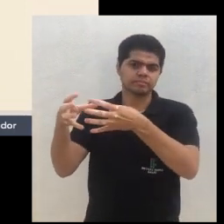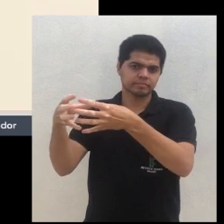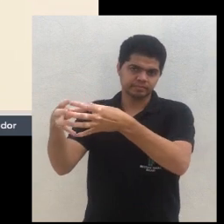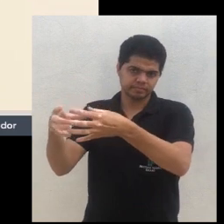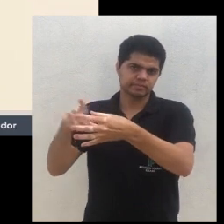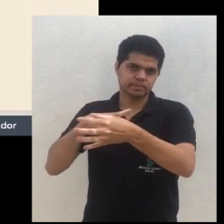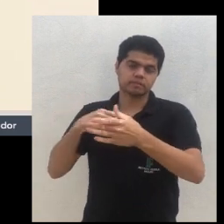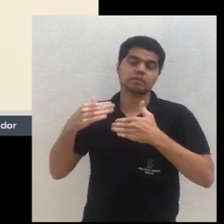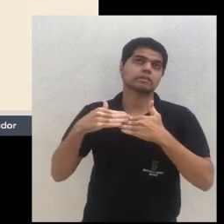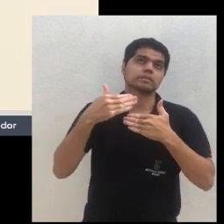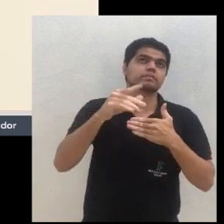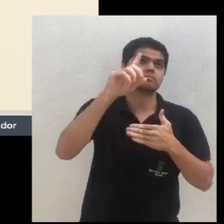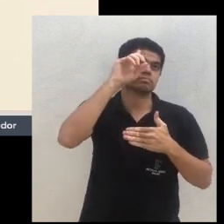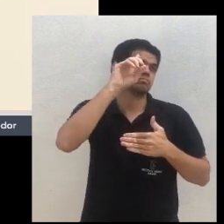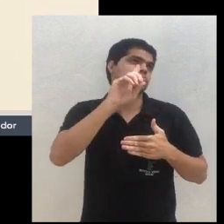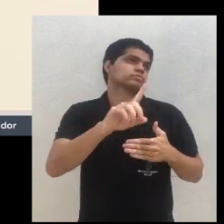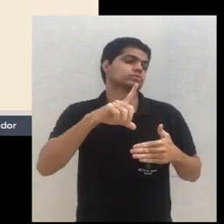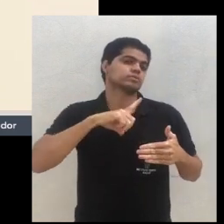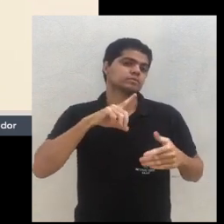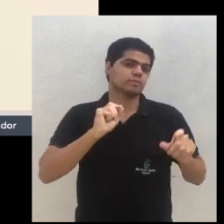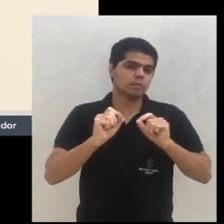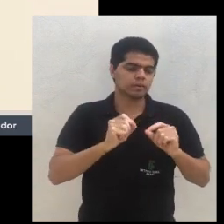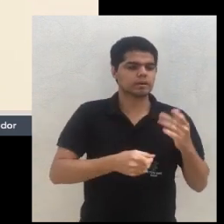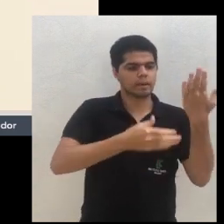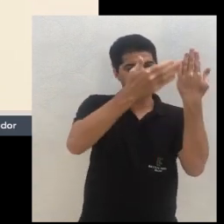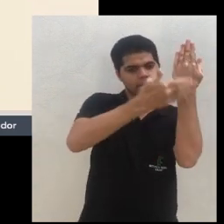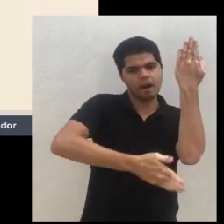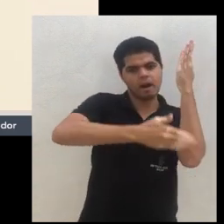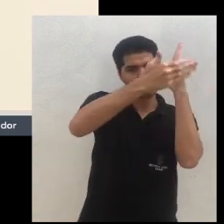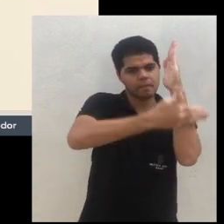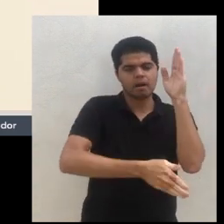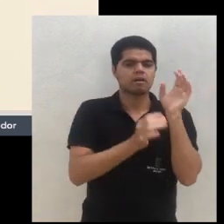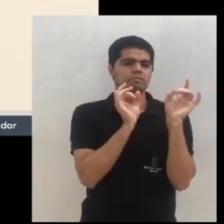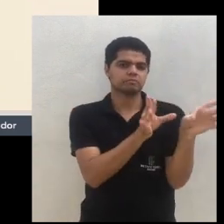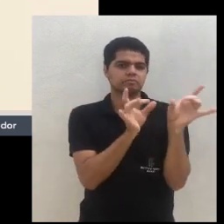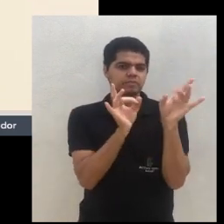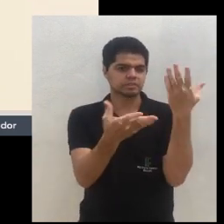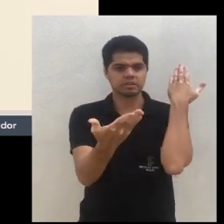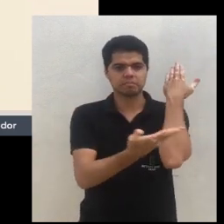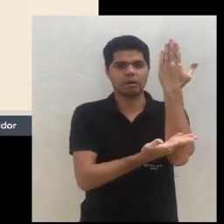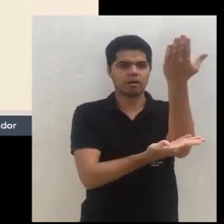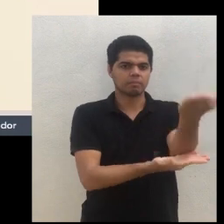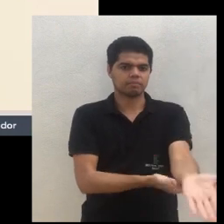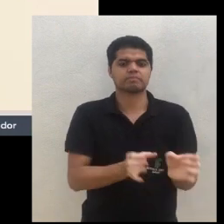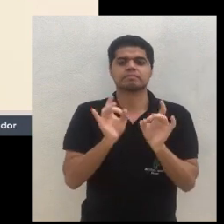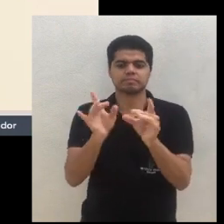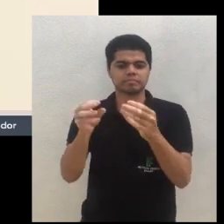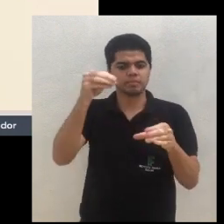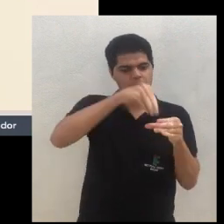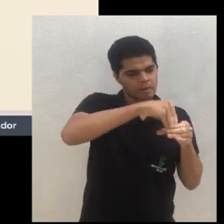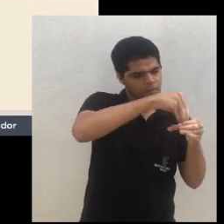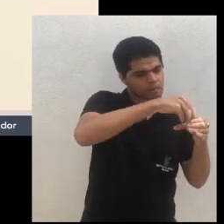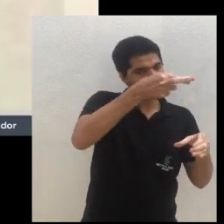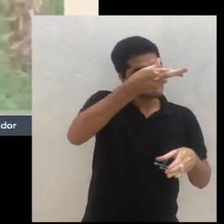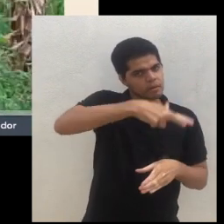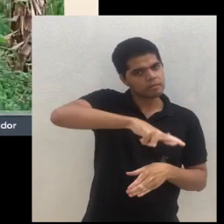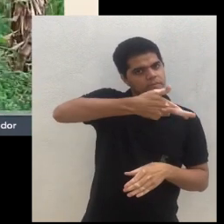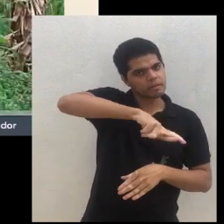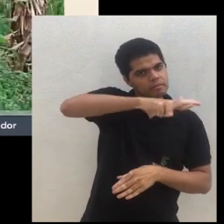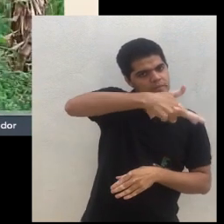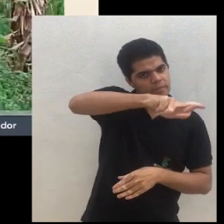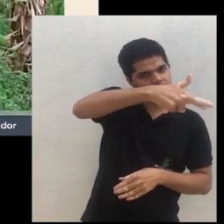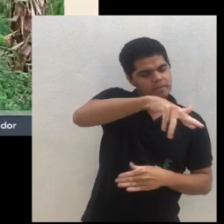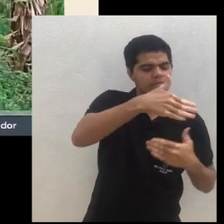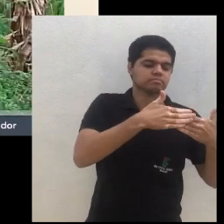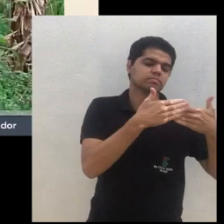eucalipto você pode, daqui a uns dias você vai, pode usar a madeira, vender e replantar aí novamente, faz novo o sistema de novo.